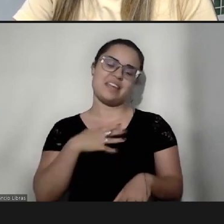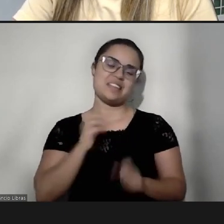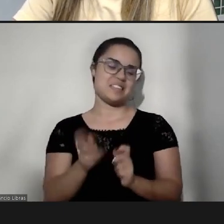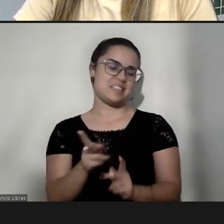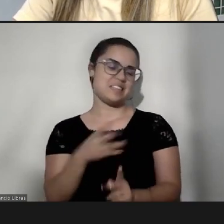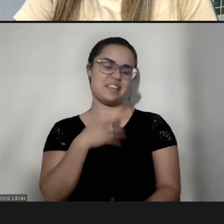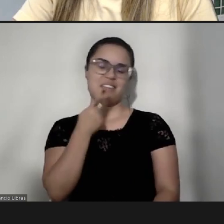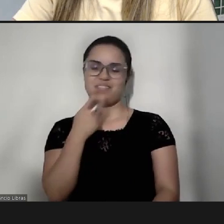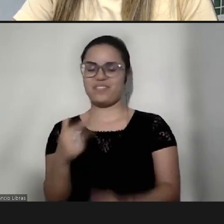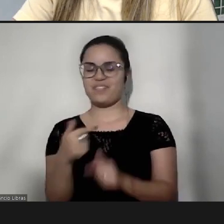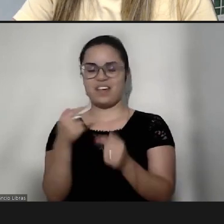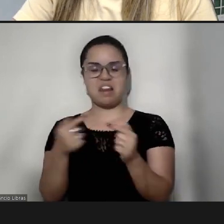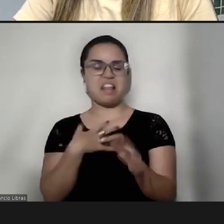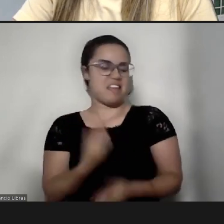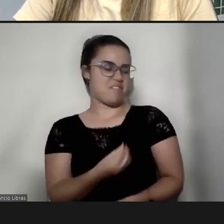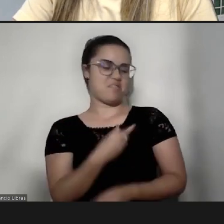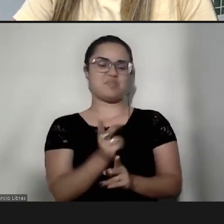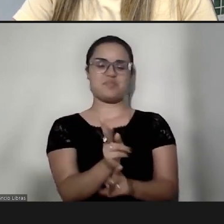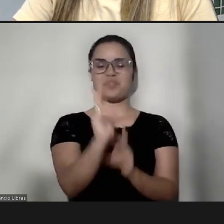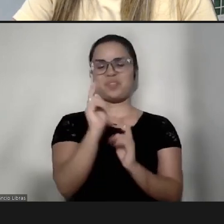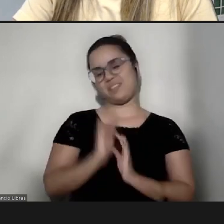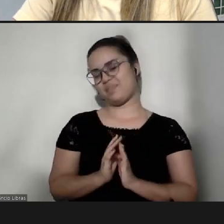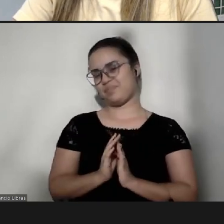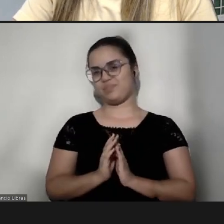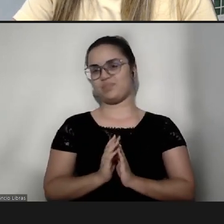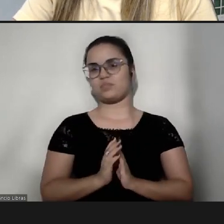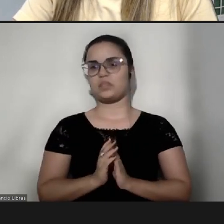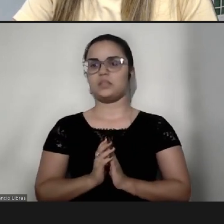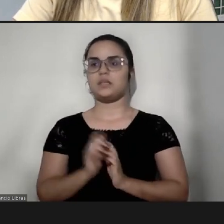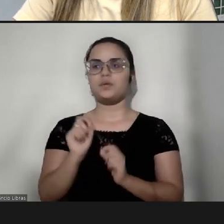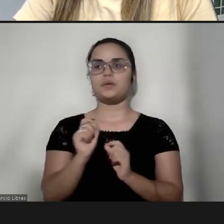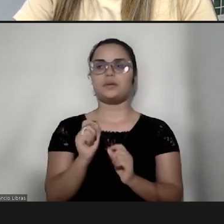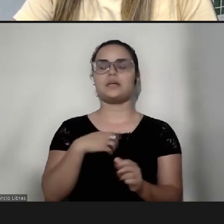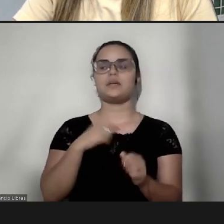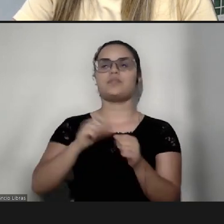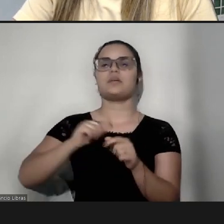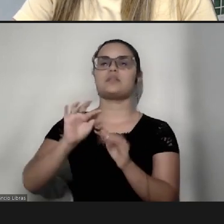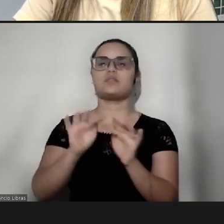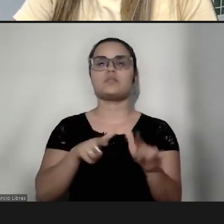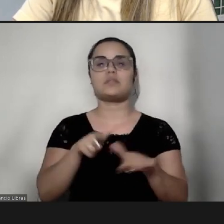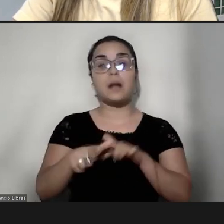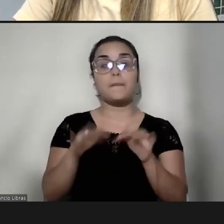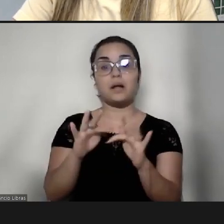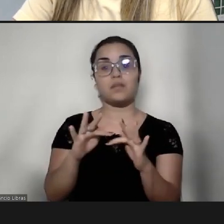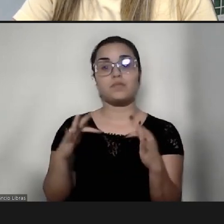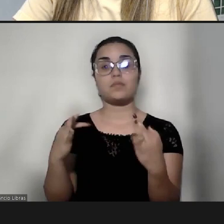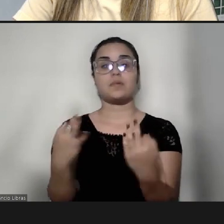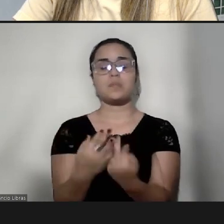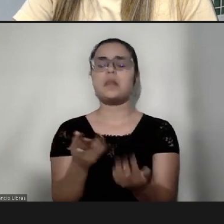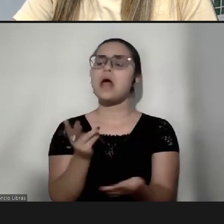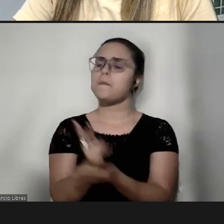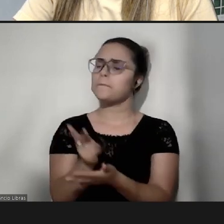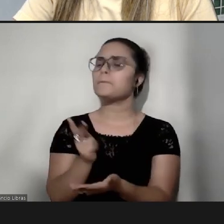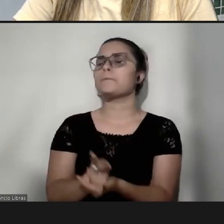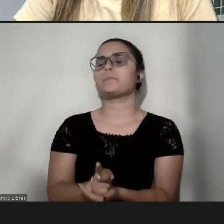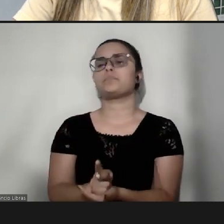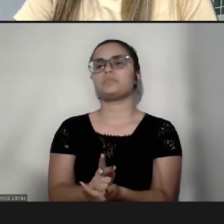e eles vão continuar a vida deles, e alguém colocou aí que eu vi que é um trabalho de formiguinha, e é mesmo, né, a gente